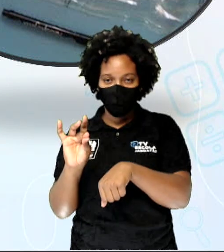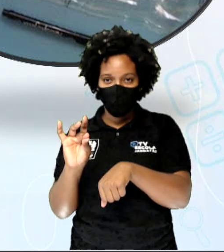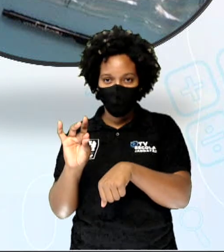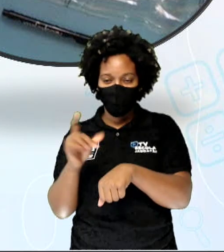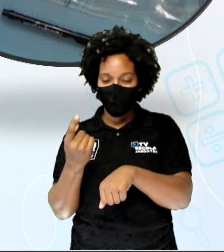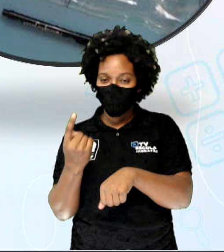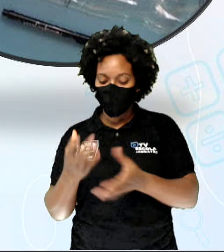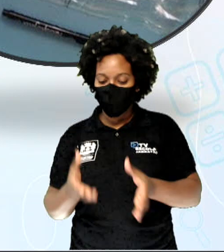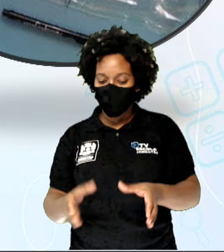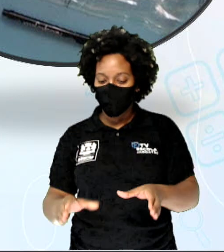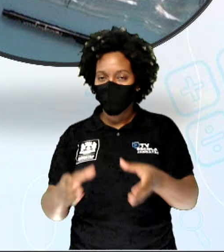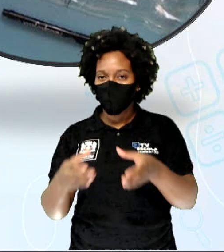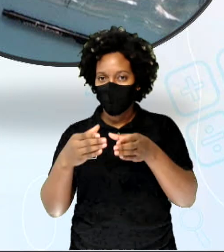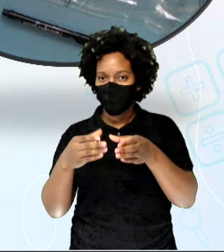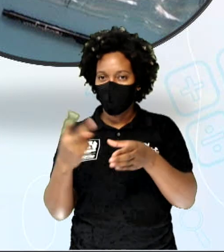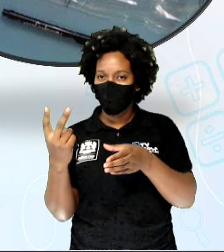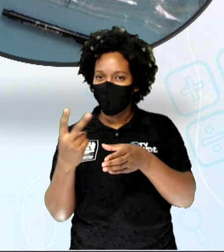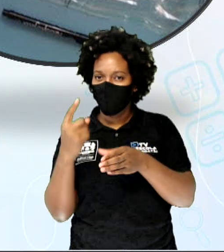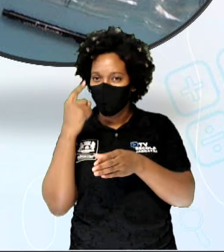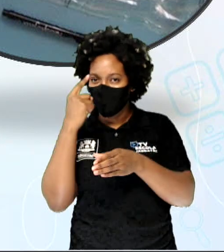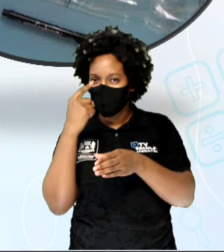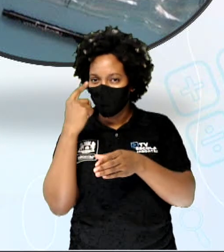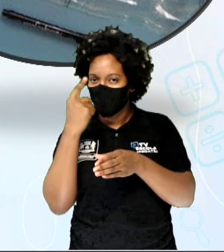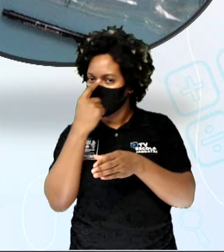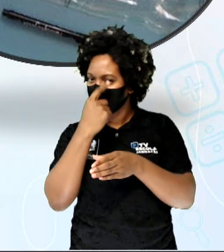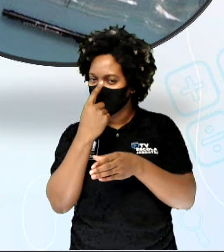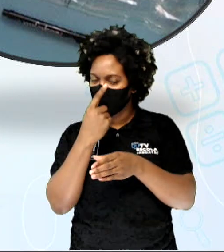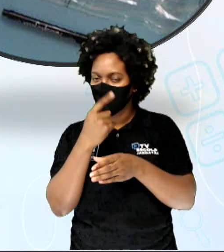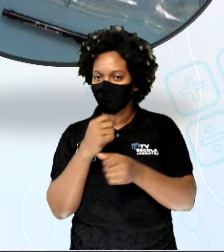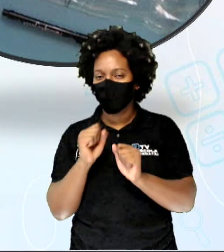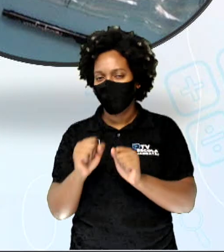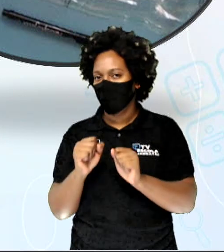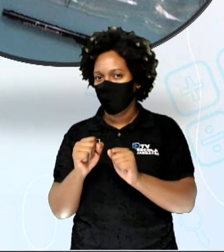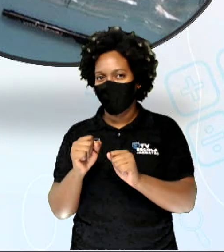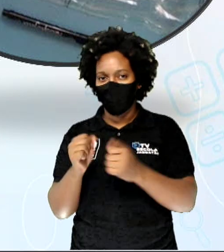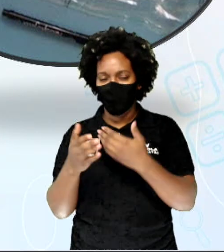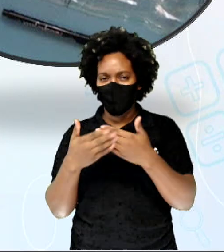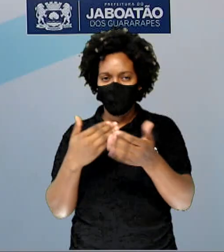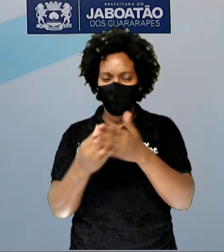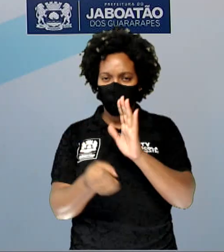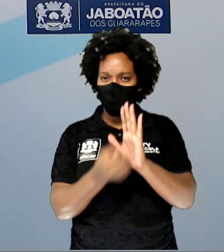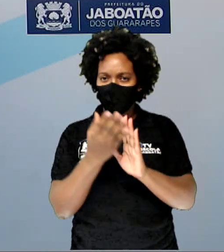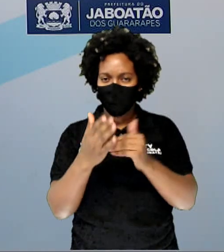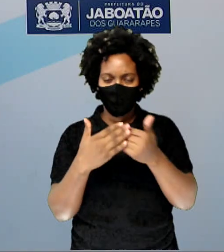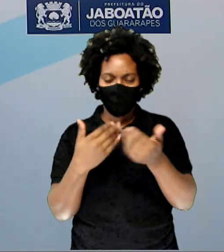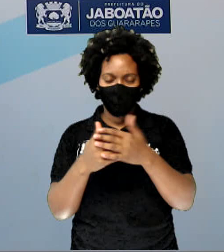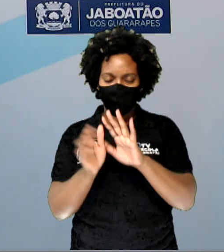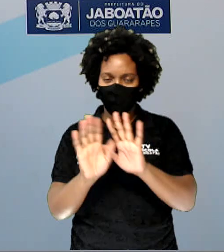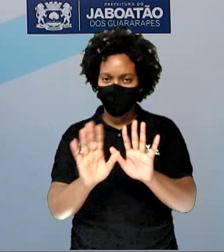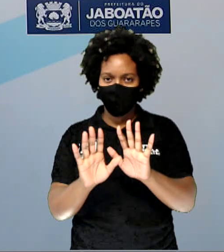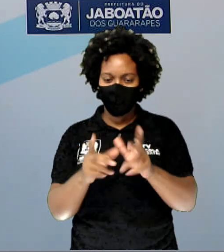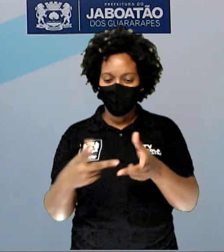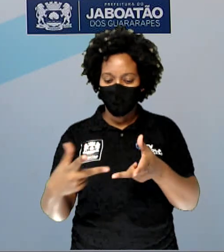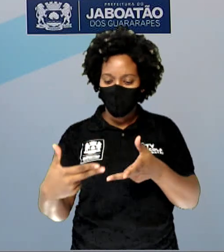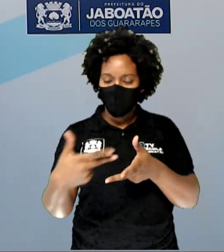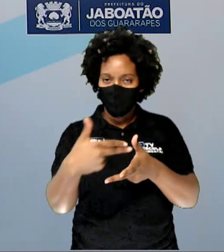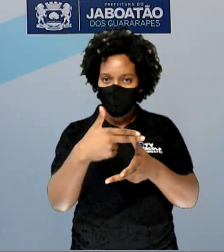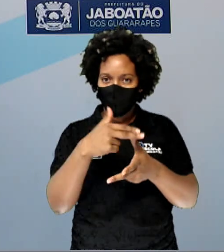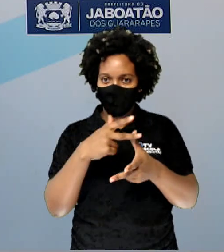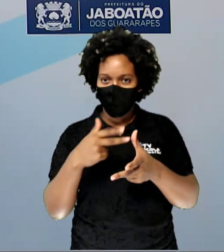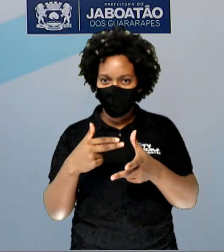uma garrafa e os dois olhinhos que vocês podem fazer do que vocês quiserem, tá certo? Corta a garrafa ao meio.